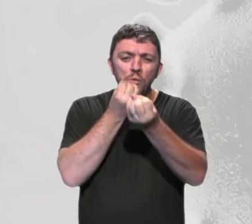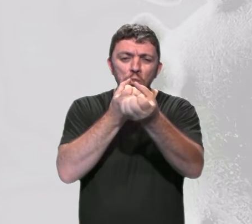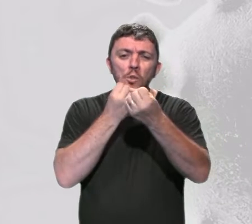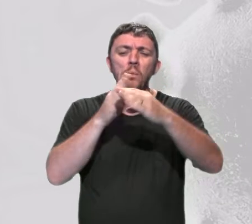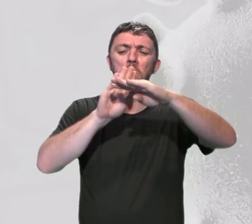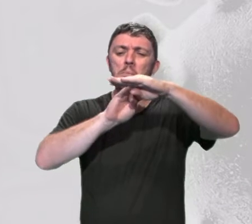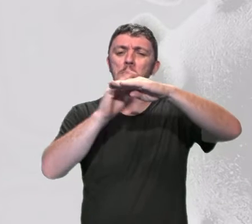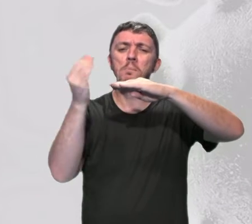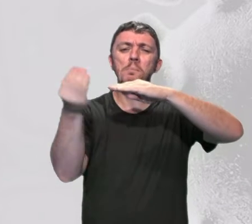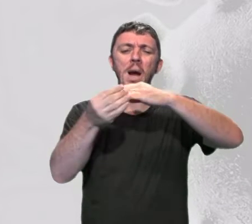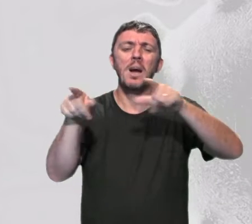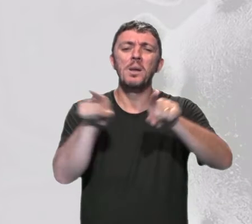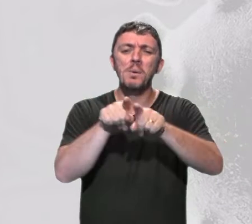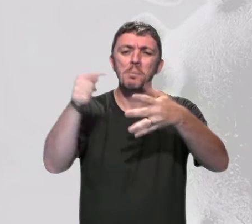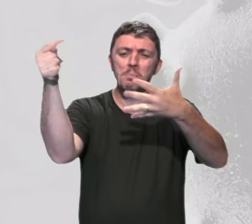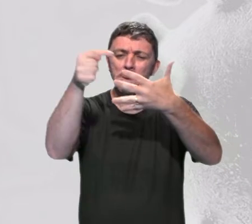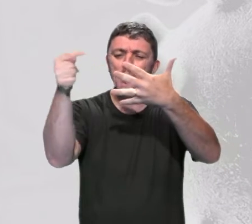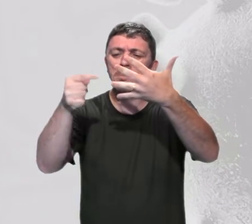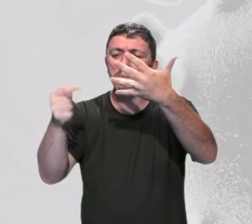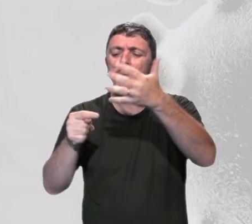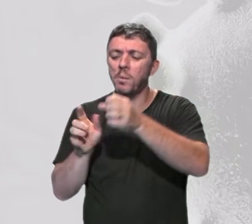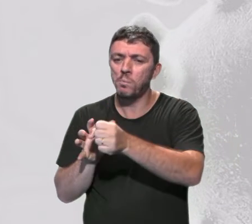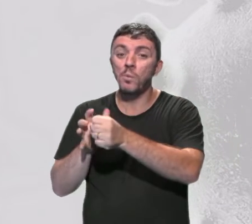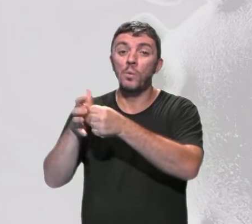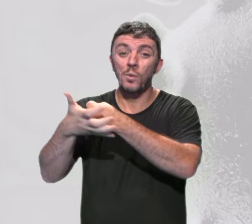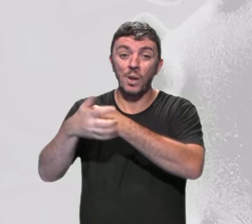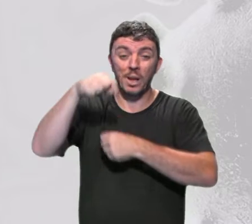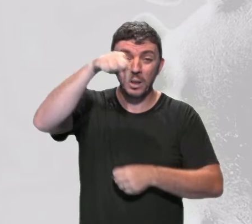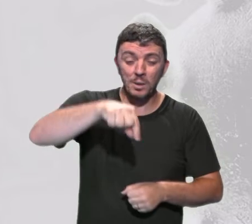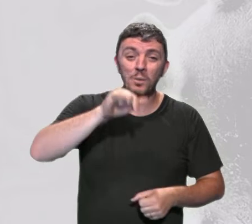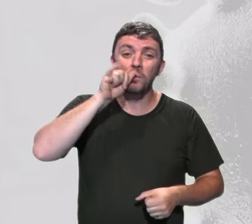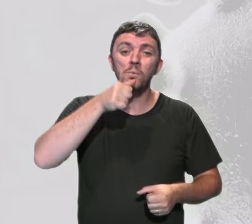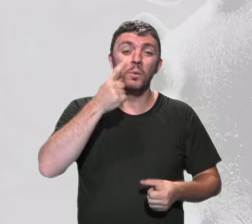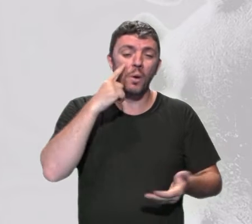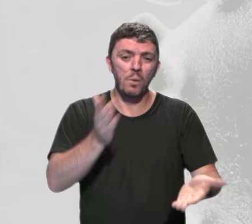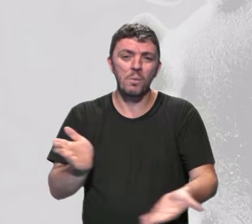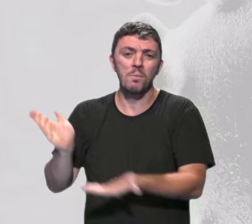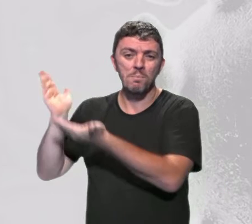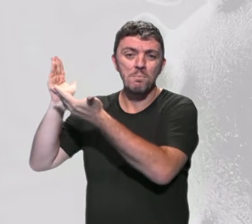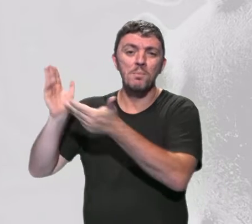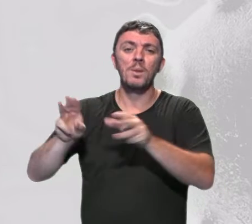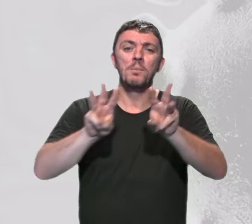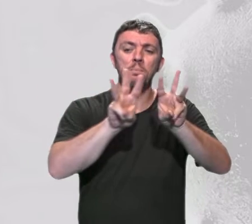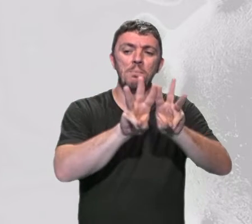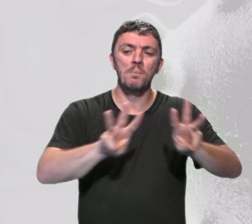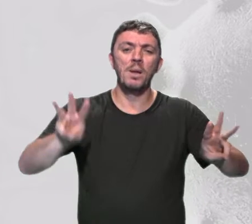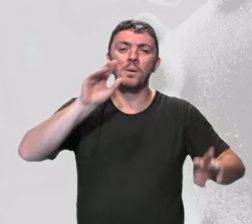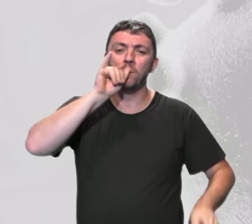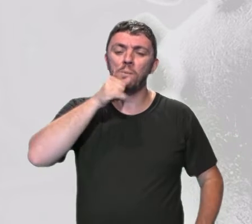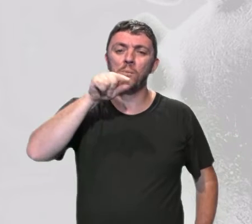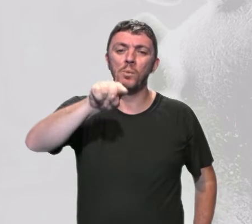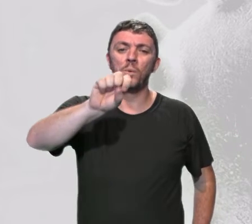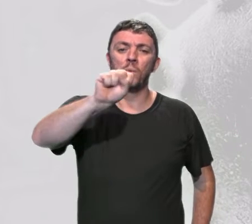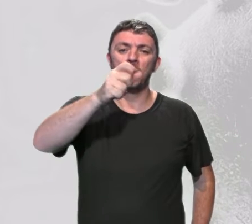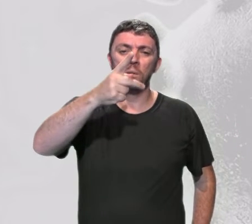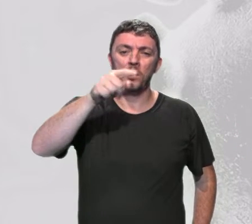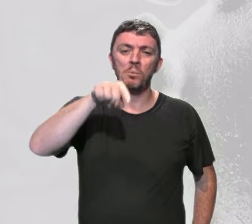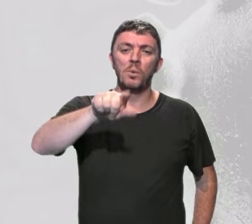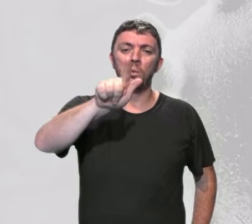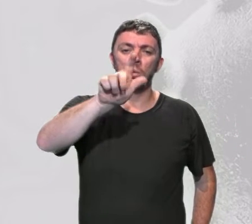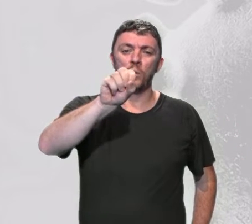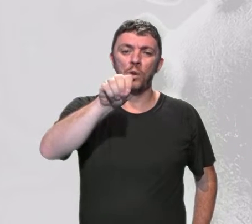bairros e aos demais números relacionados ao coronavírus em Jundiaí, acesse jundiaí.sp